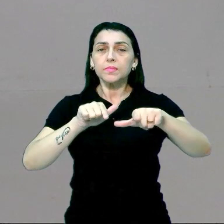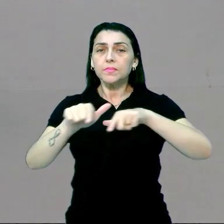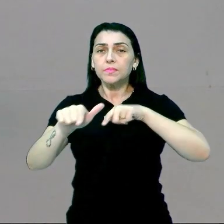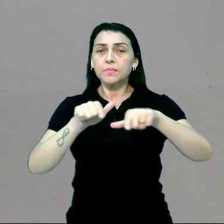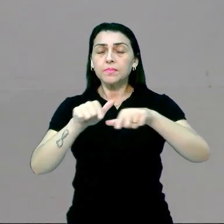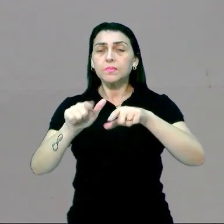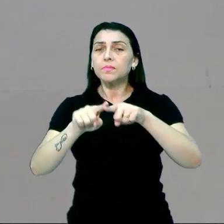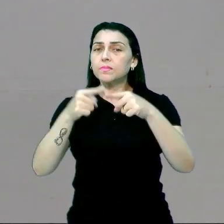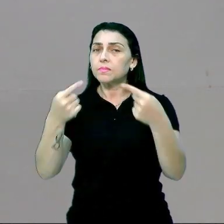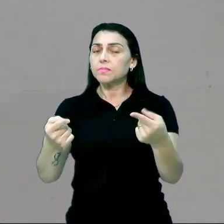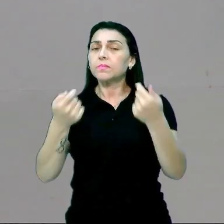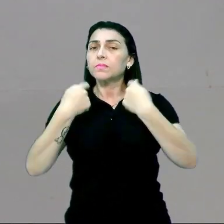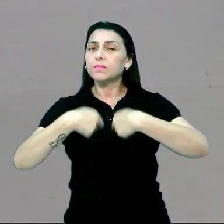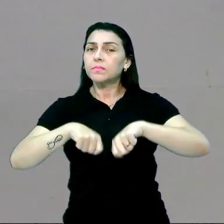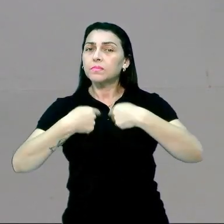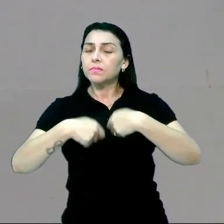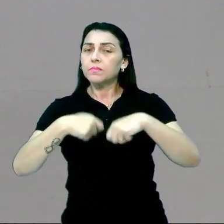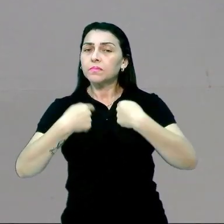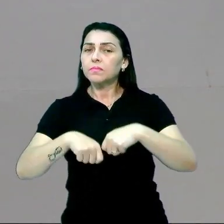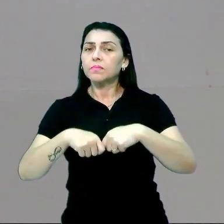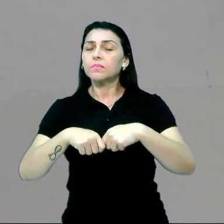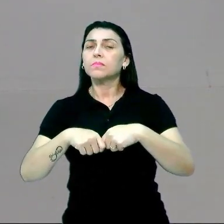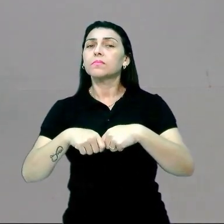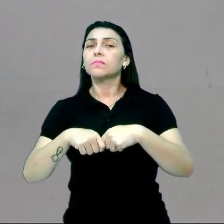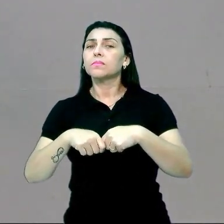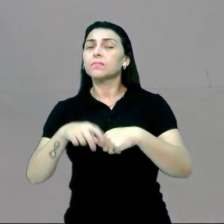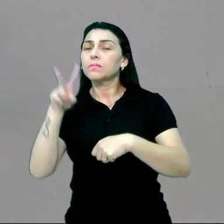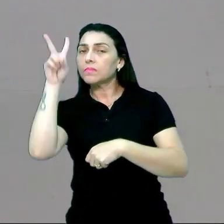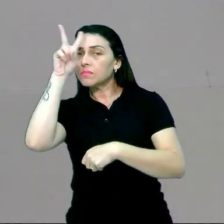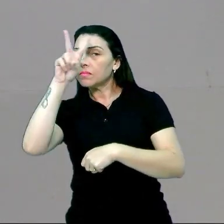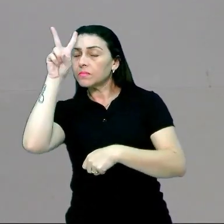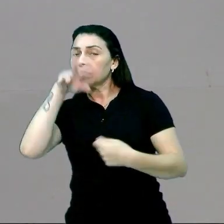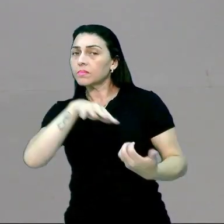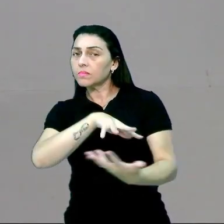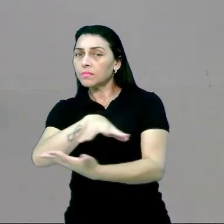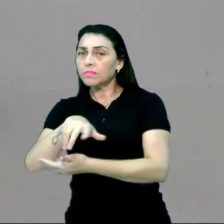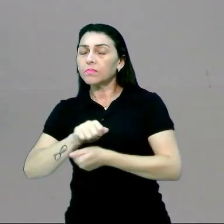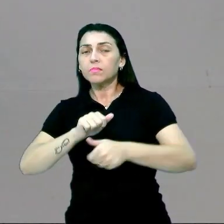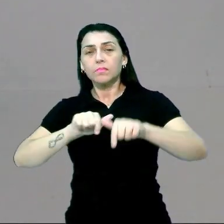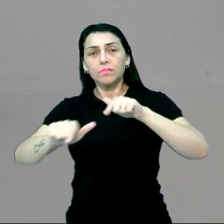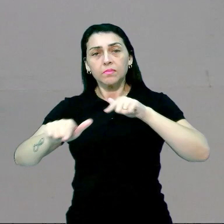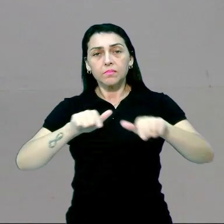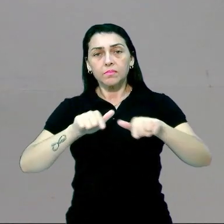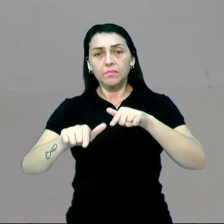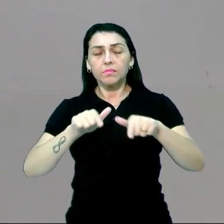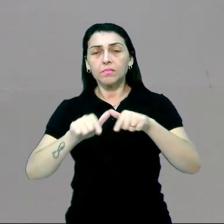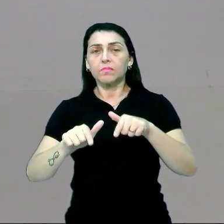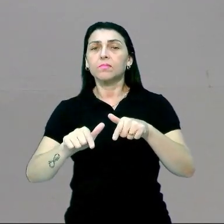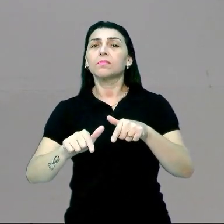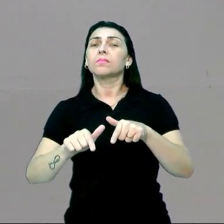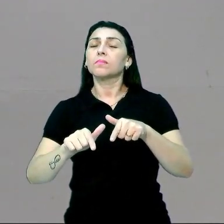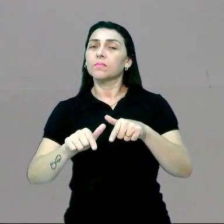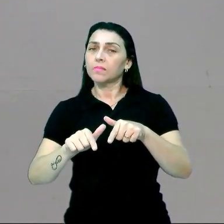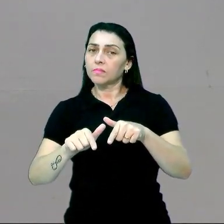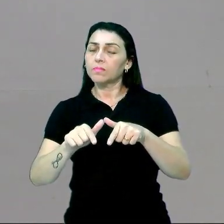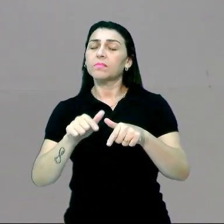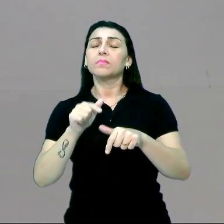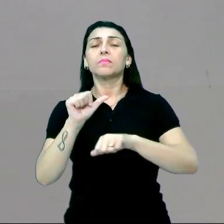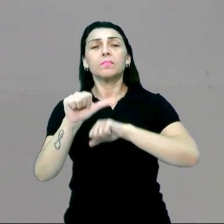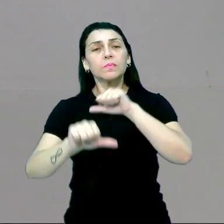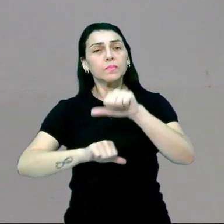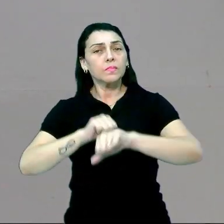trabalho. Mas nós precisamos reforçar que o mundo do trabalho é algo que está em constante